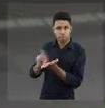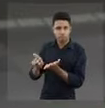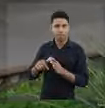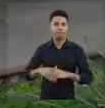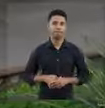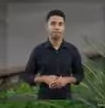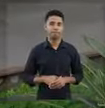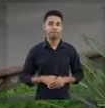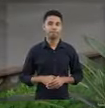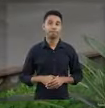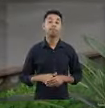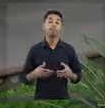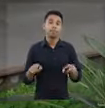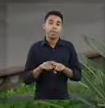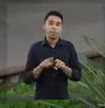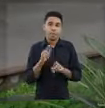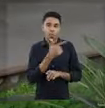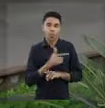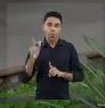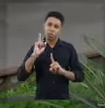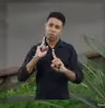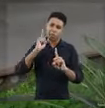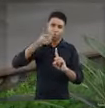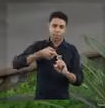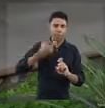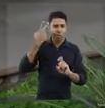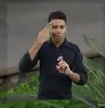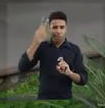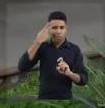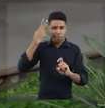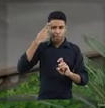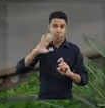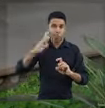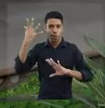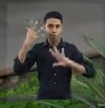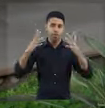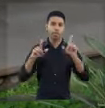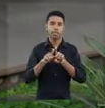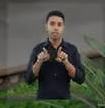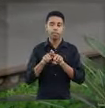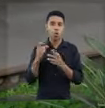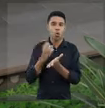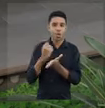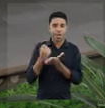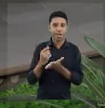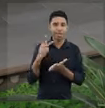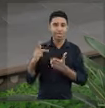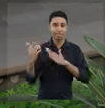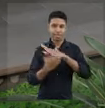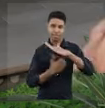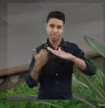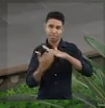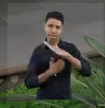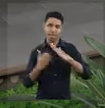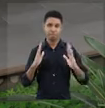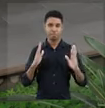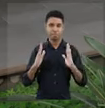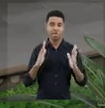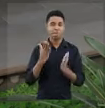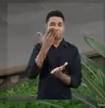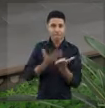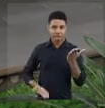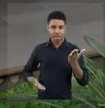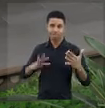trabalho Uma outra ameaça que nos parece que é muito comum é a perda do contrato da